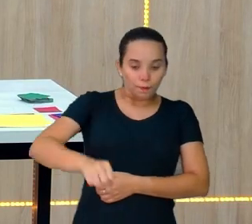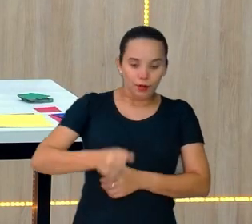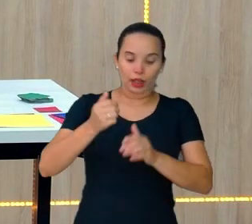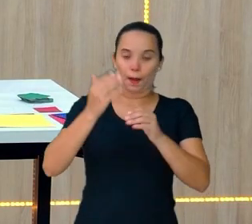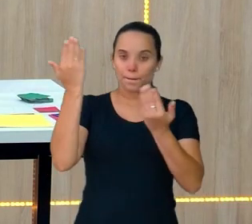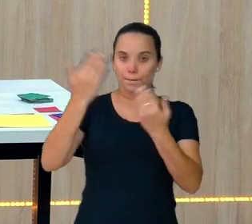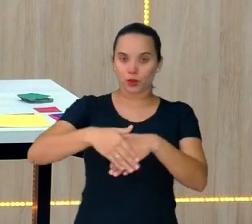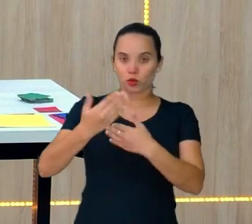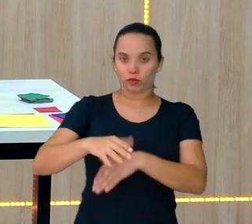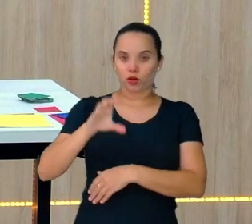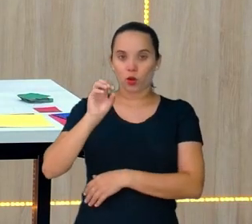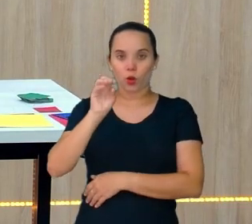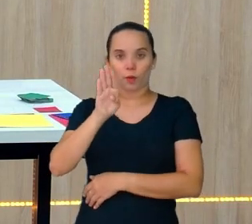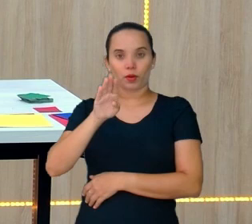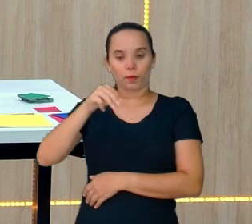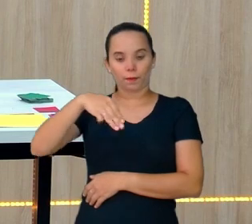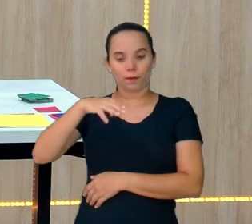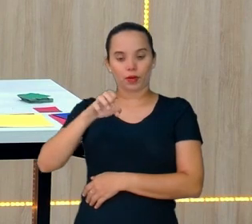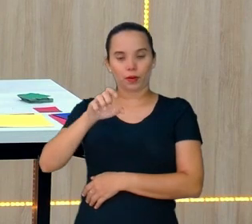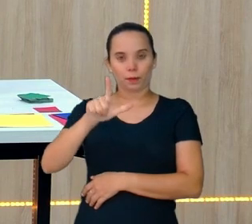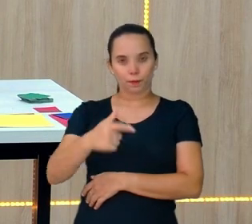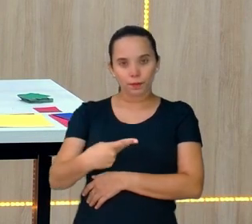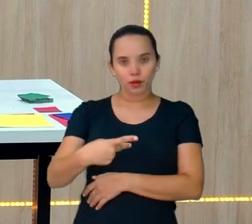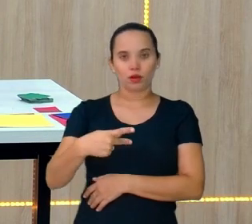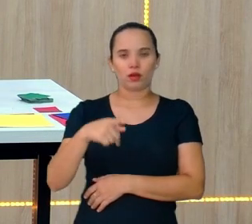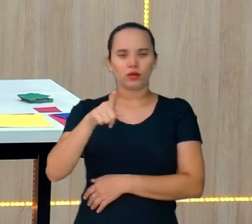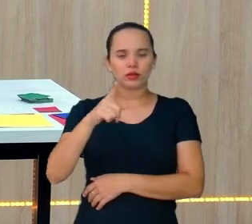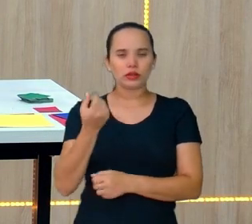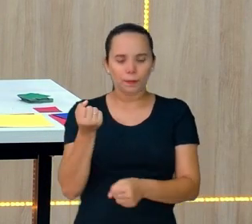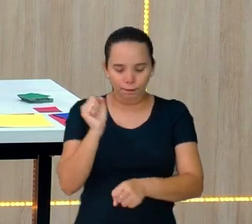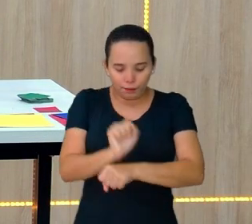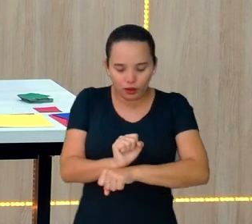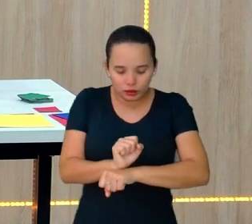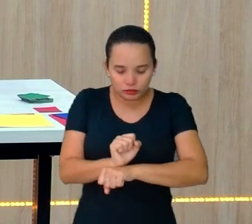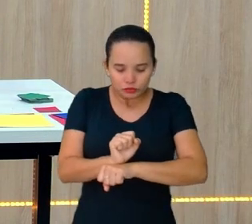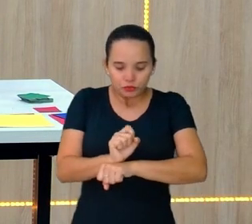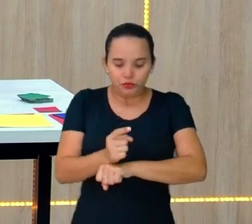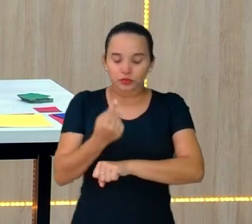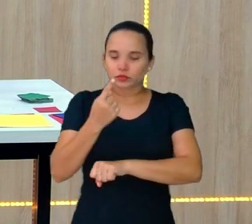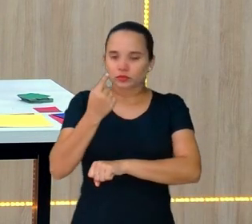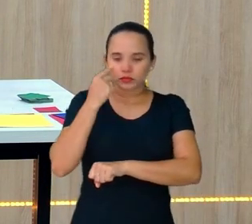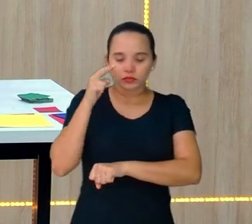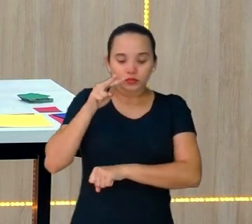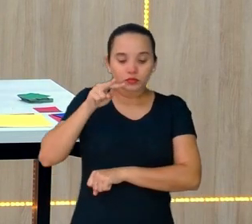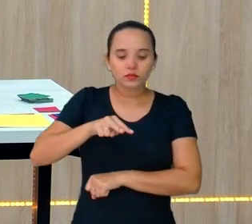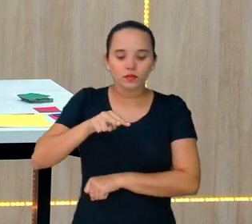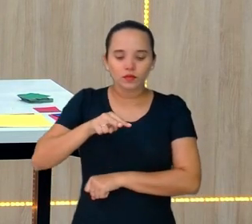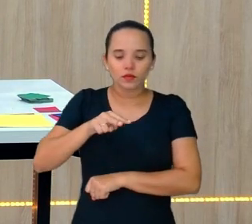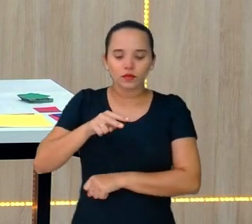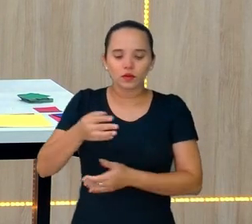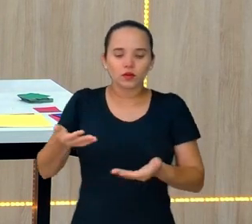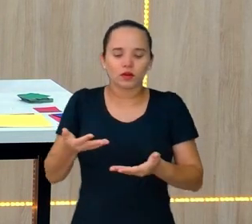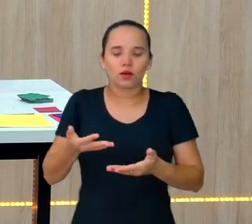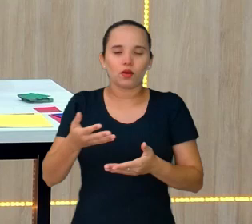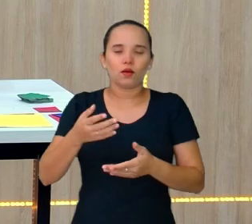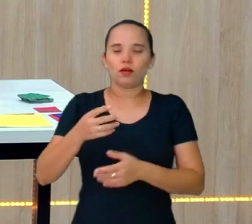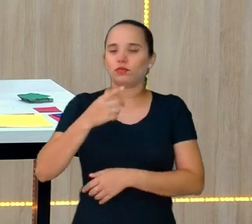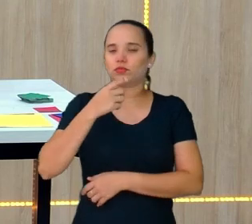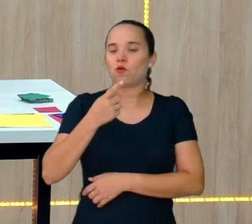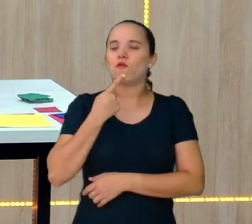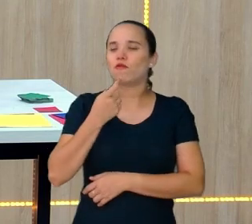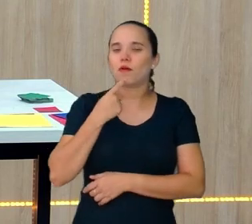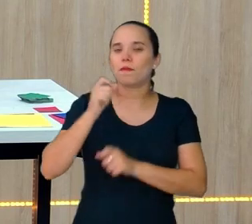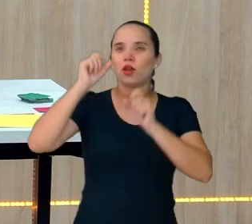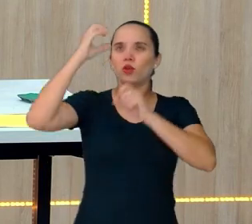aquele sinalzinho, semáforo, vermelho? Para. Amarelo. Atenção. Preste atenção no que está